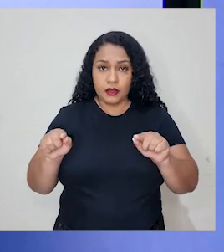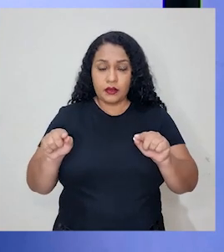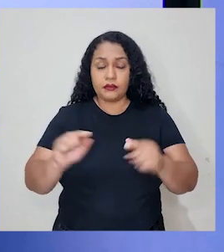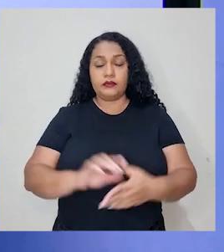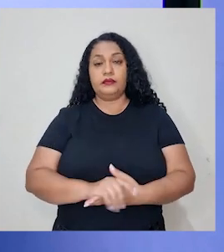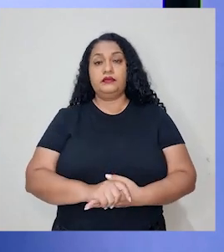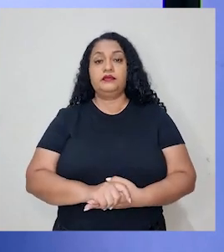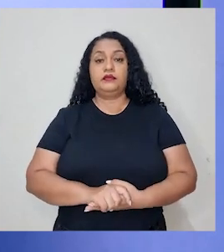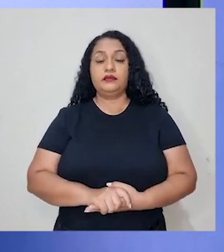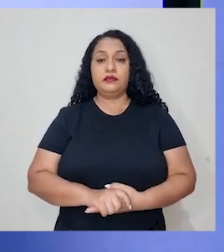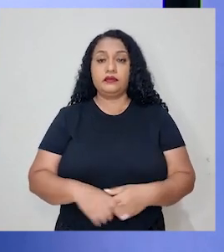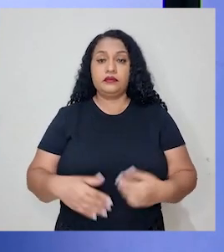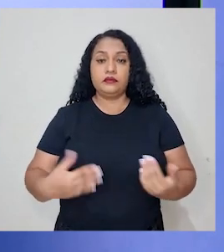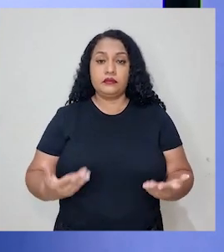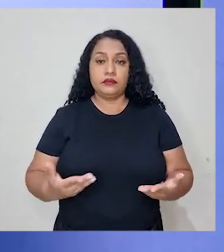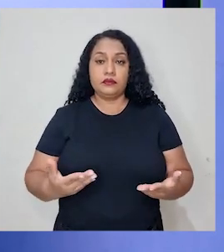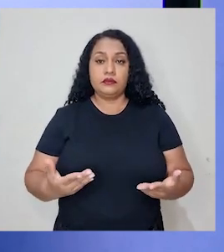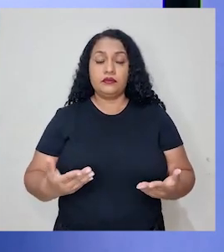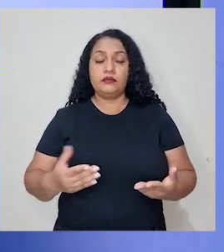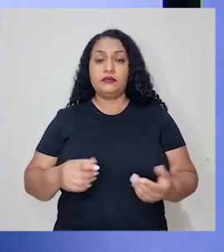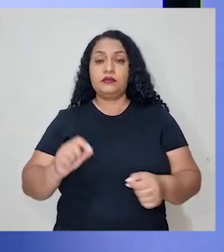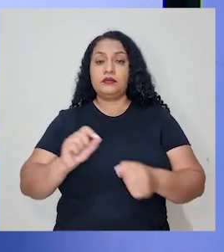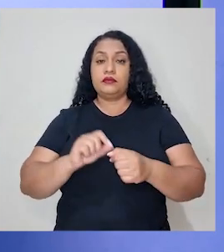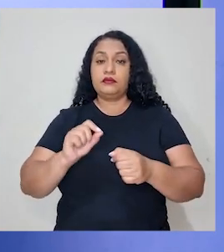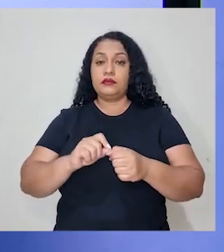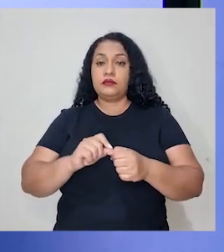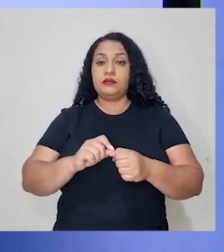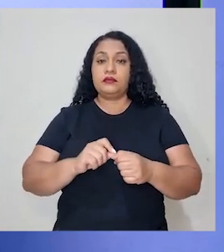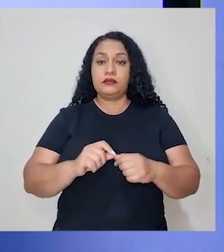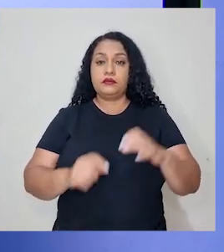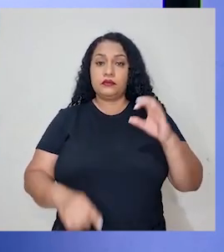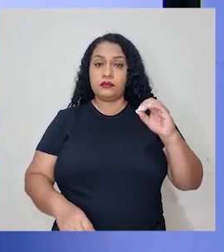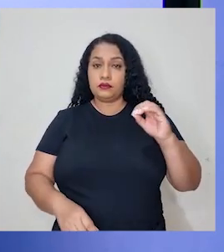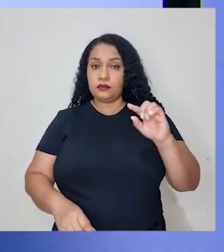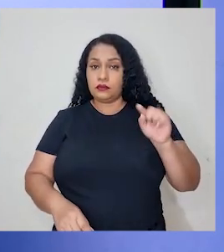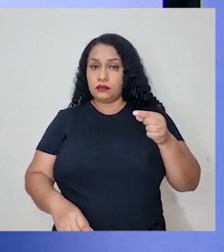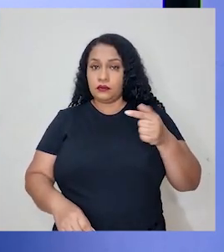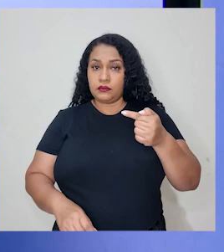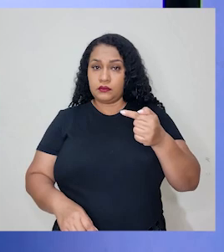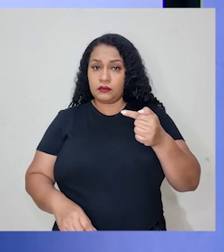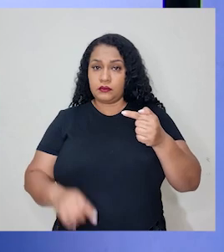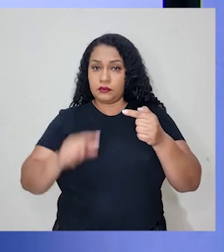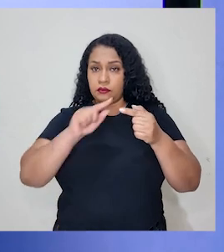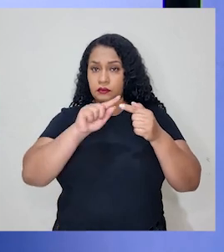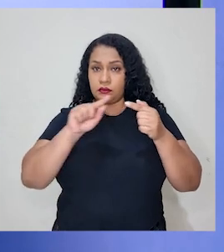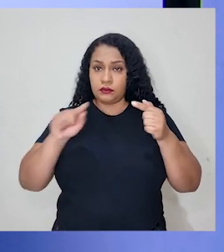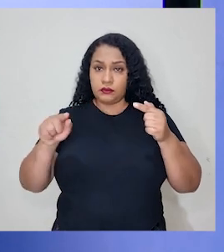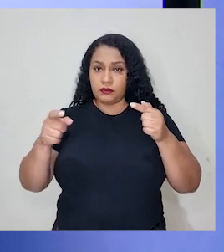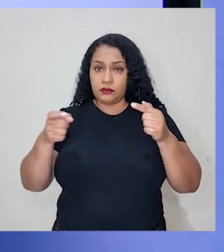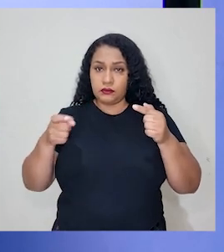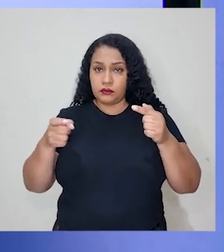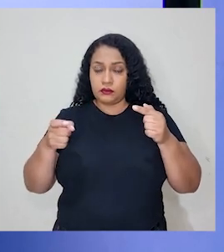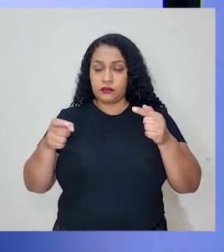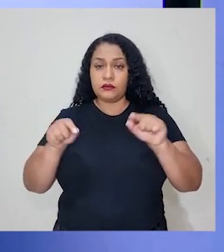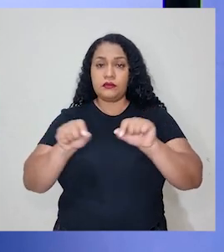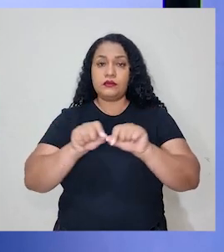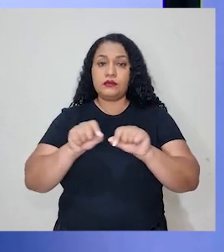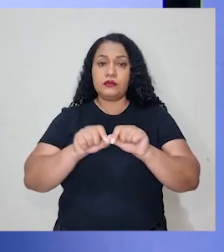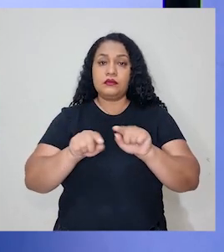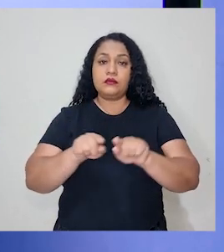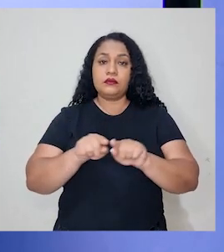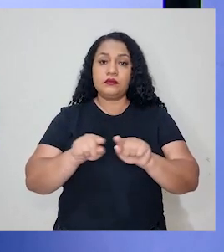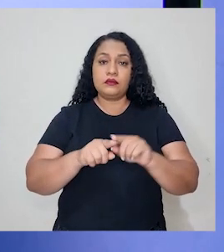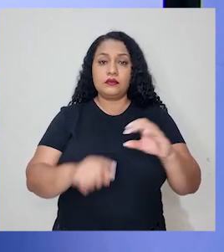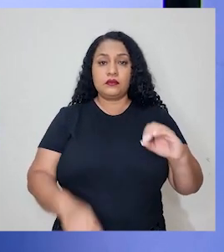inversa. Então, a gente faz 0,7 vezes x, que está aqui, e a gente